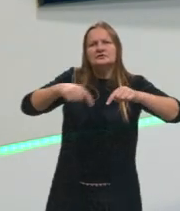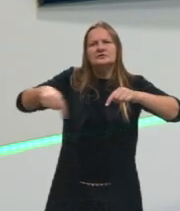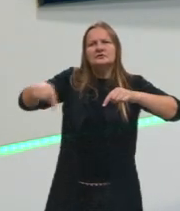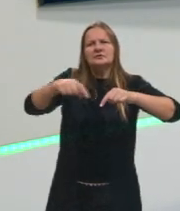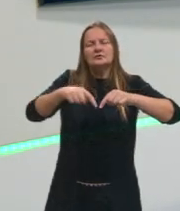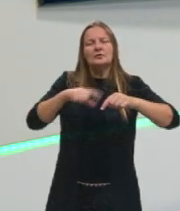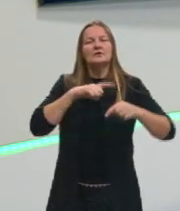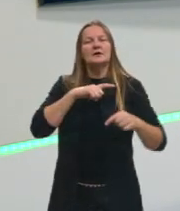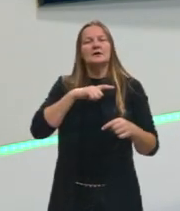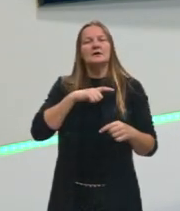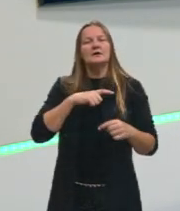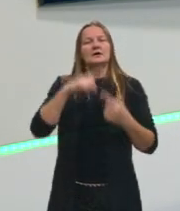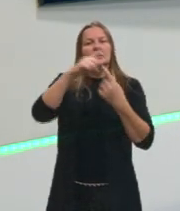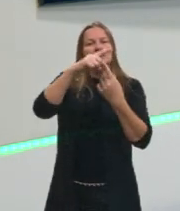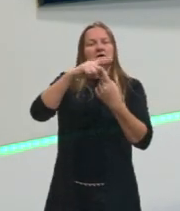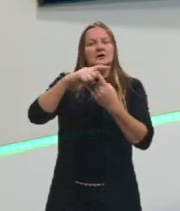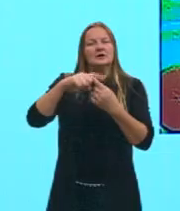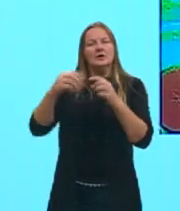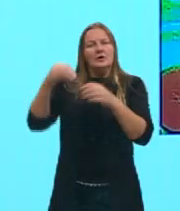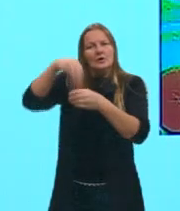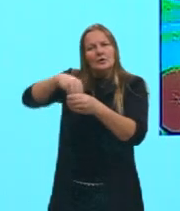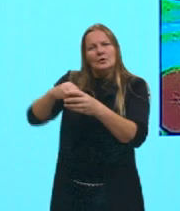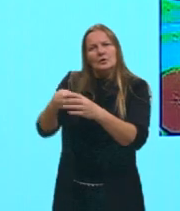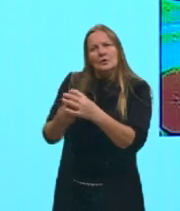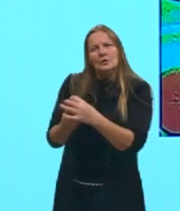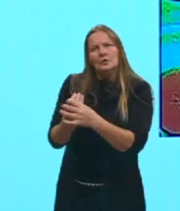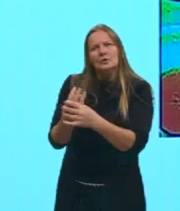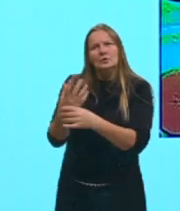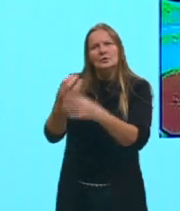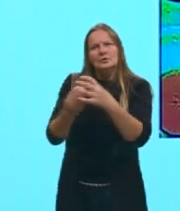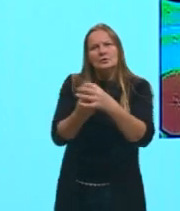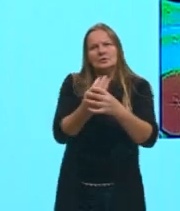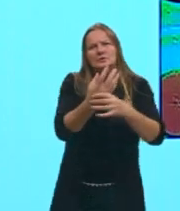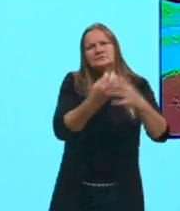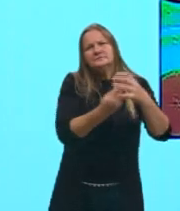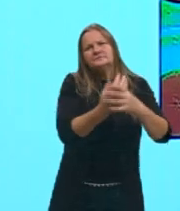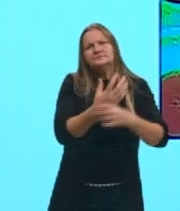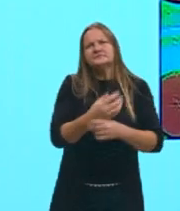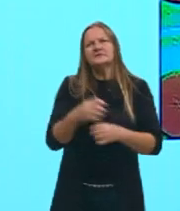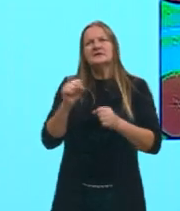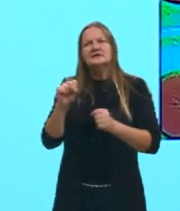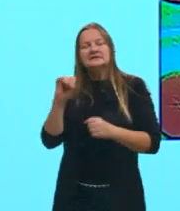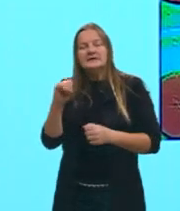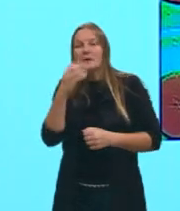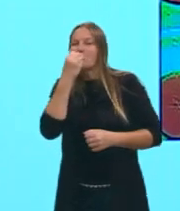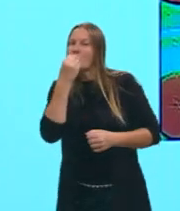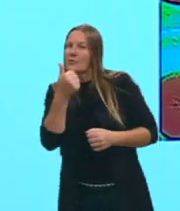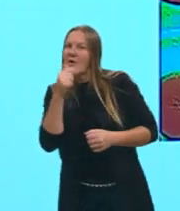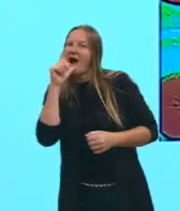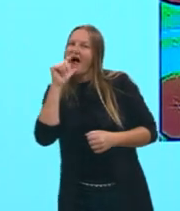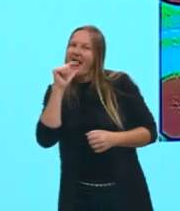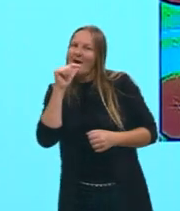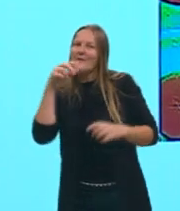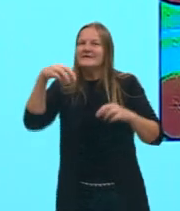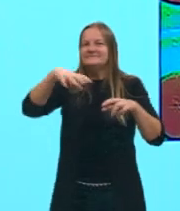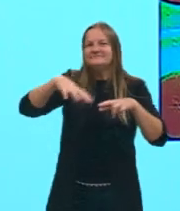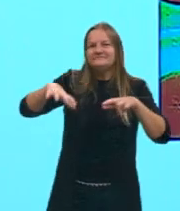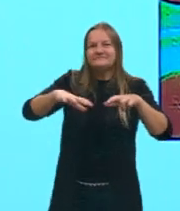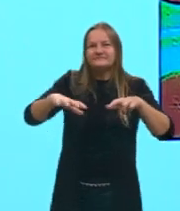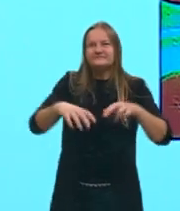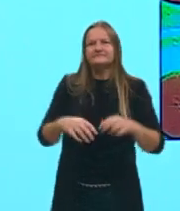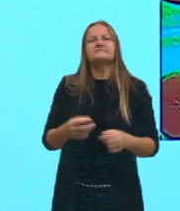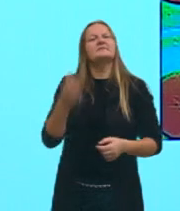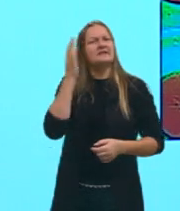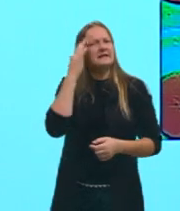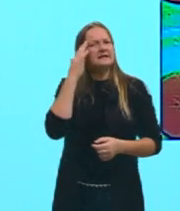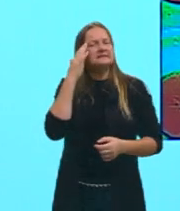plantio, é uma planta agrícola, e aí a gente vai ver se ela está bem irrigada ou não, certo, gurizada? A gente vai conseguir